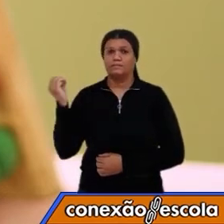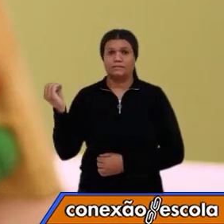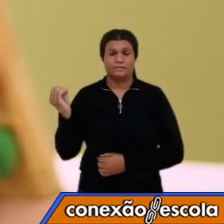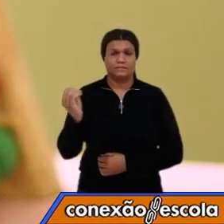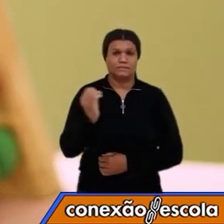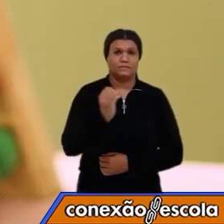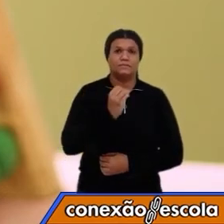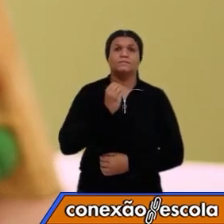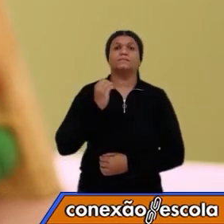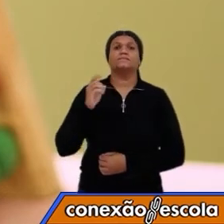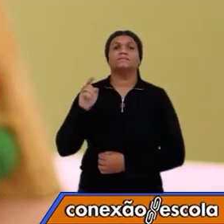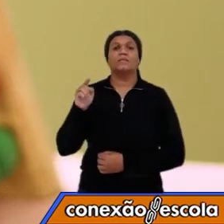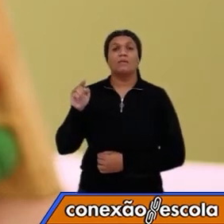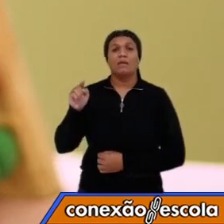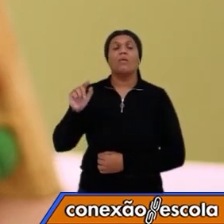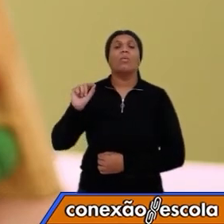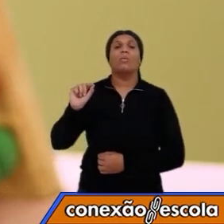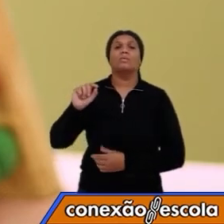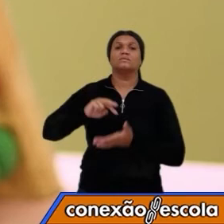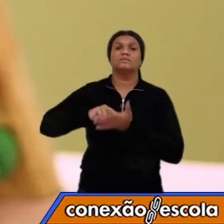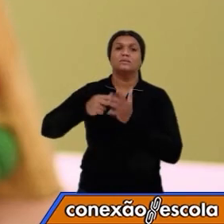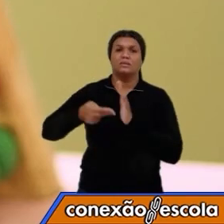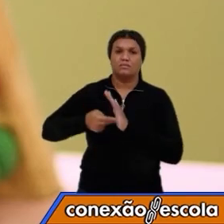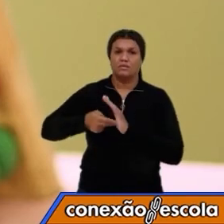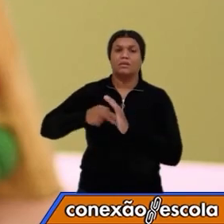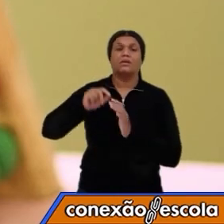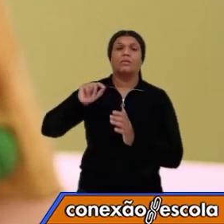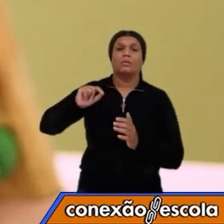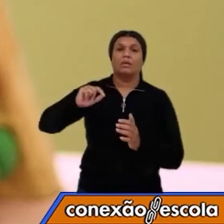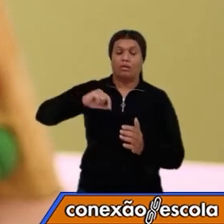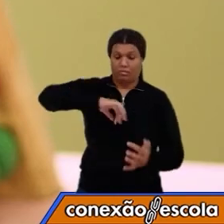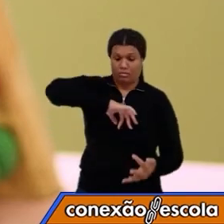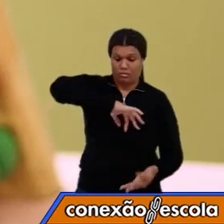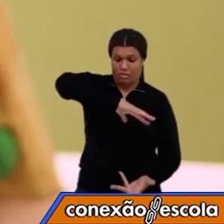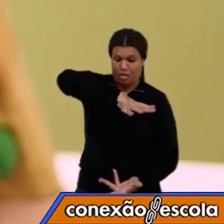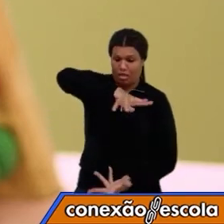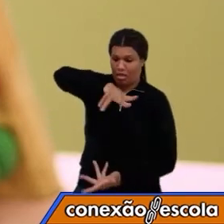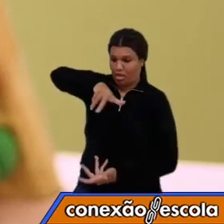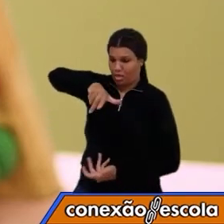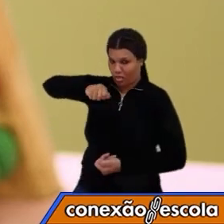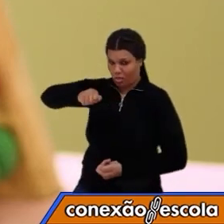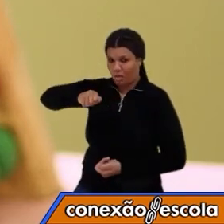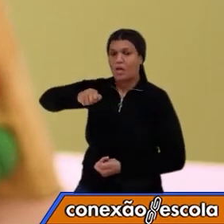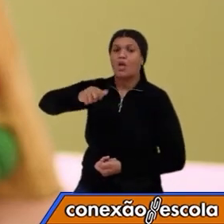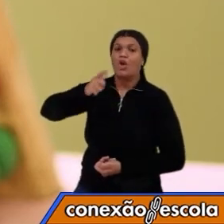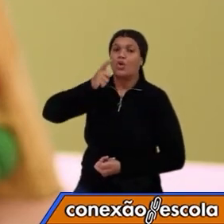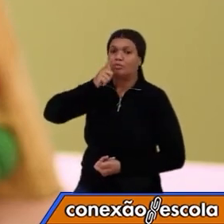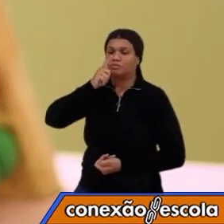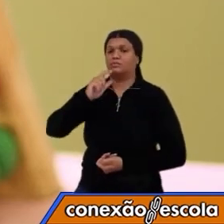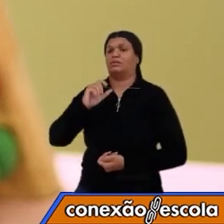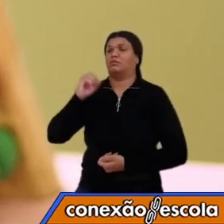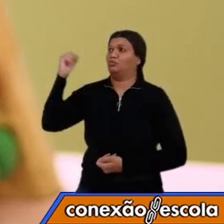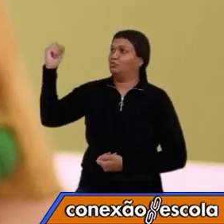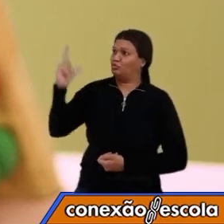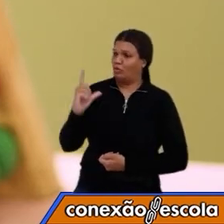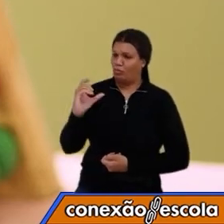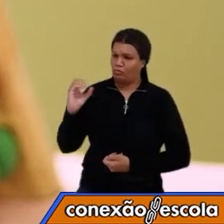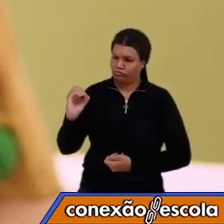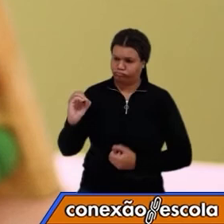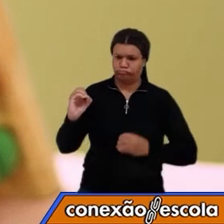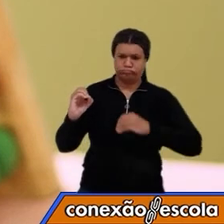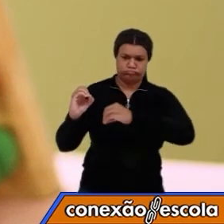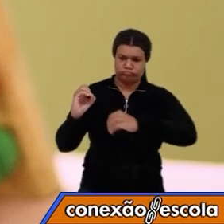vai girar em torno do Sol. E esses dois movimentos são muito importantes.